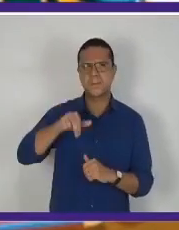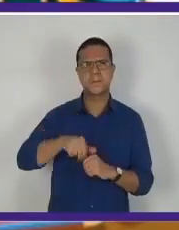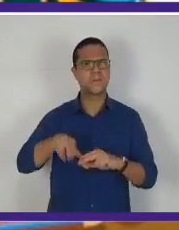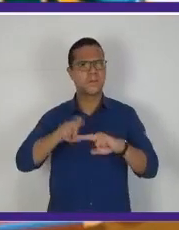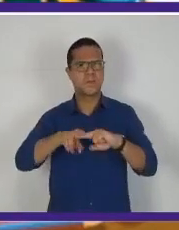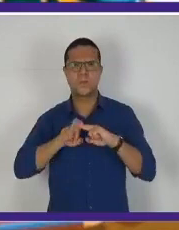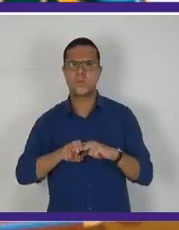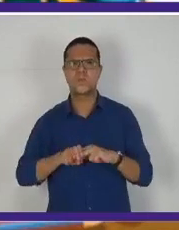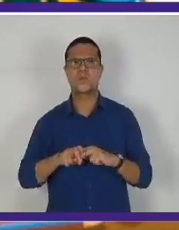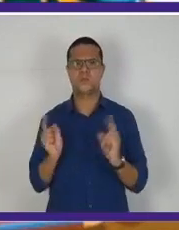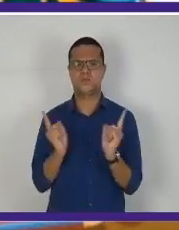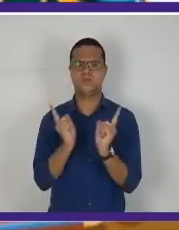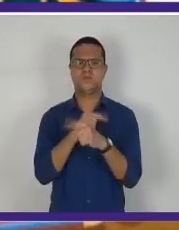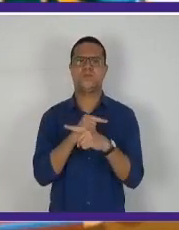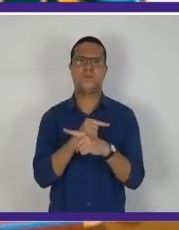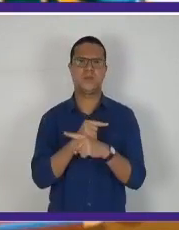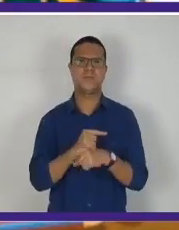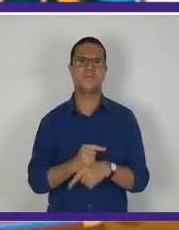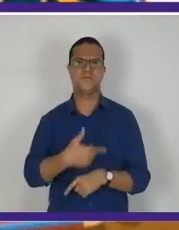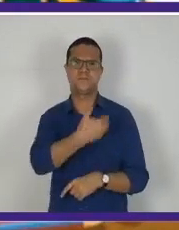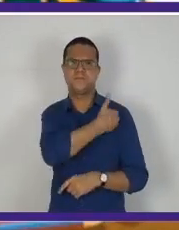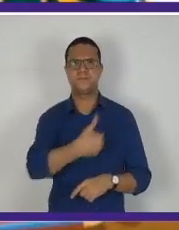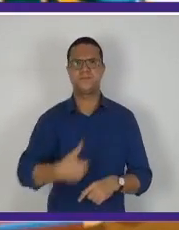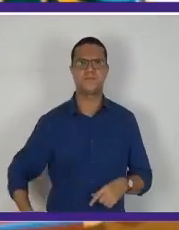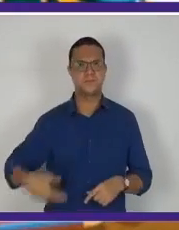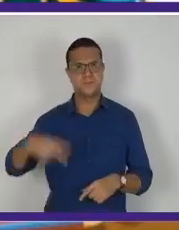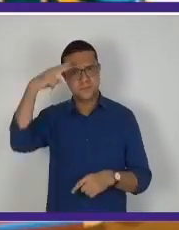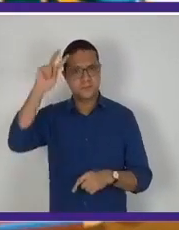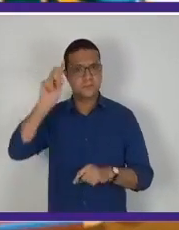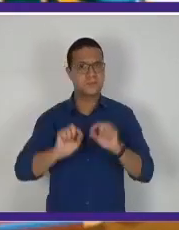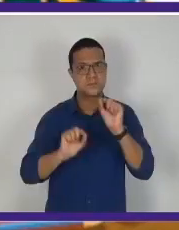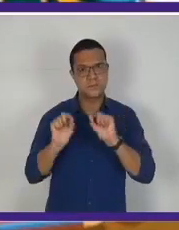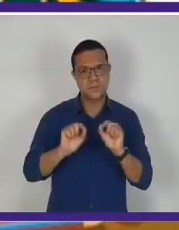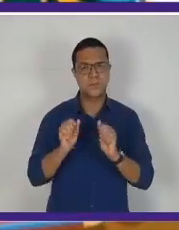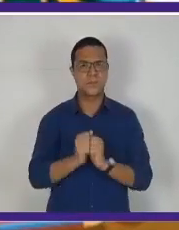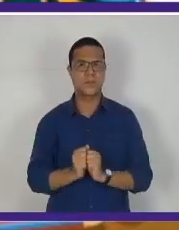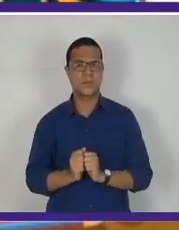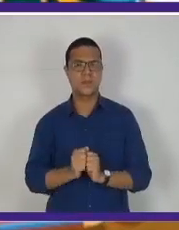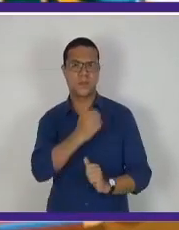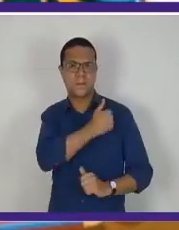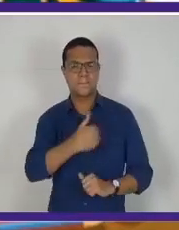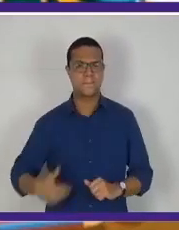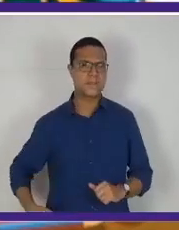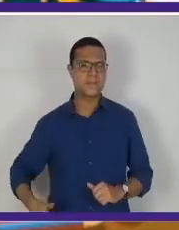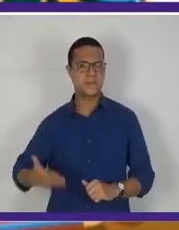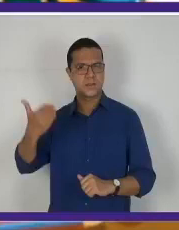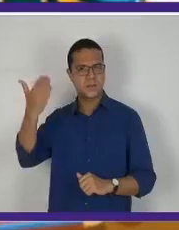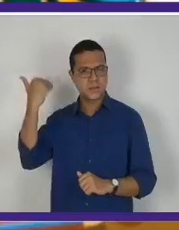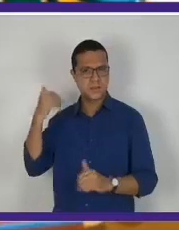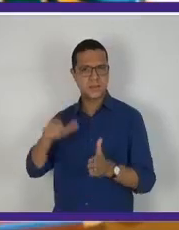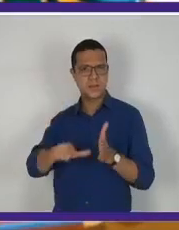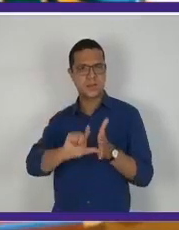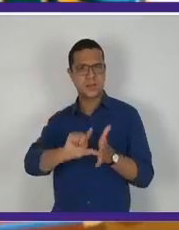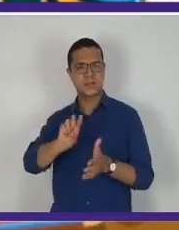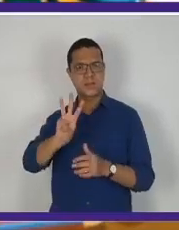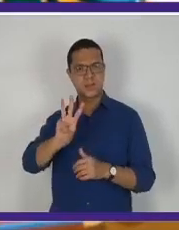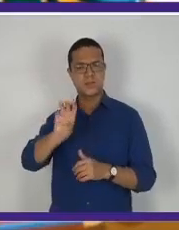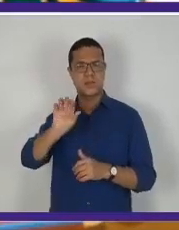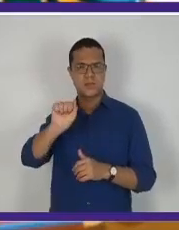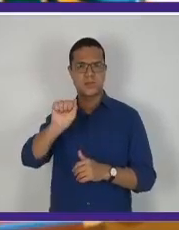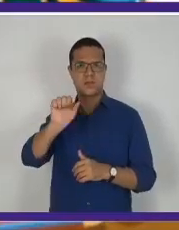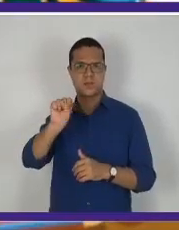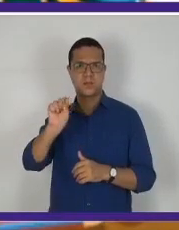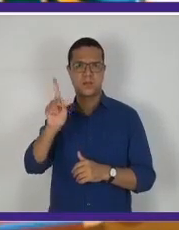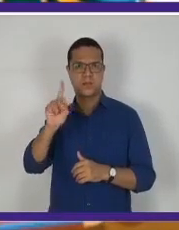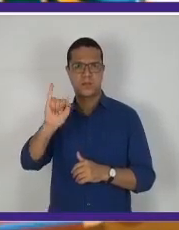oposição ao governo Vargas. Lembrando que o Austin Luiz, que era o presidente em 1930, ele é